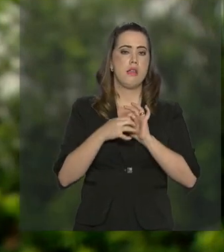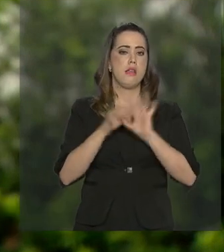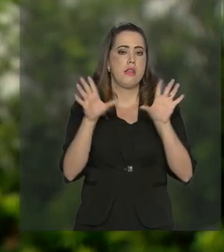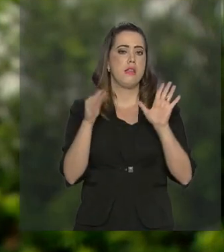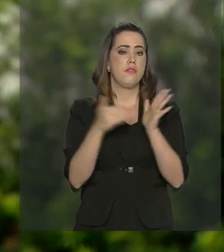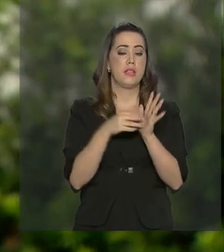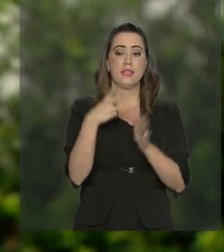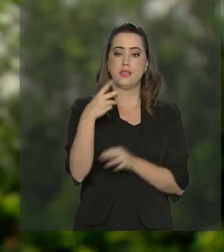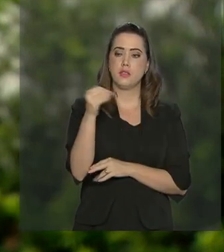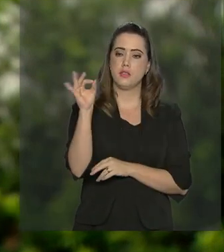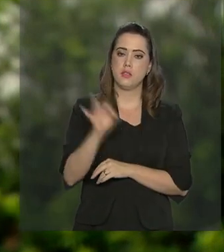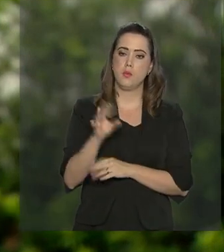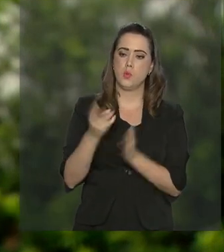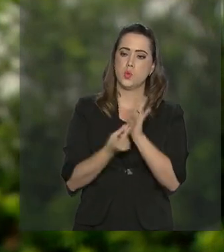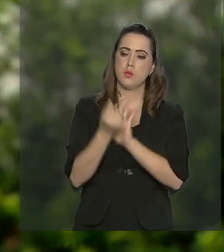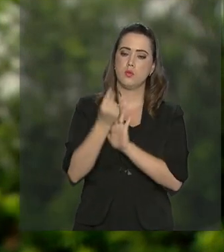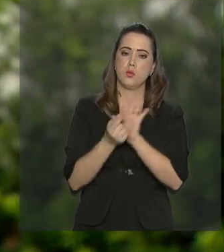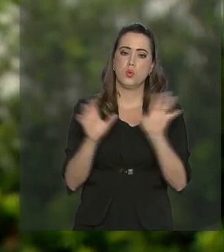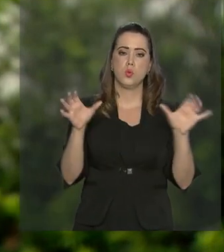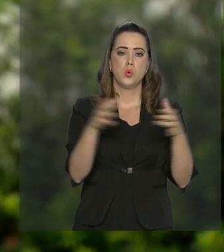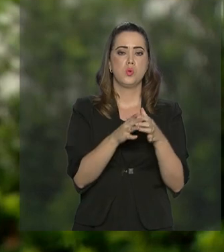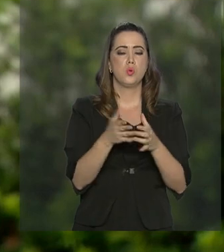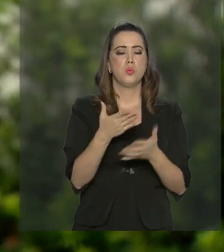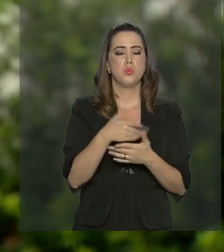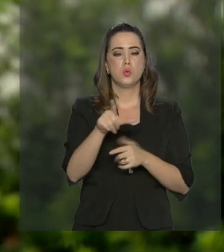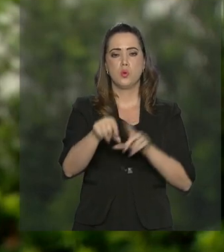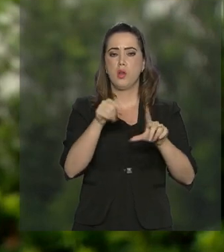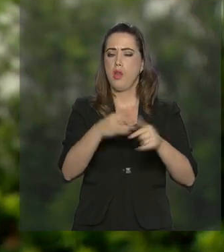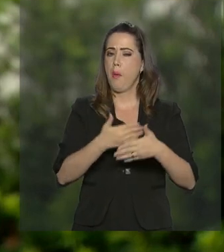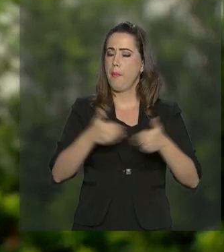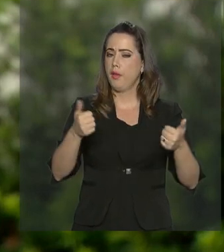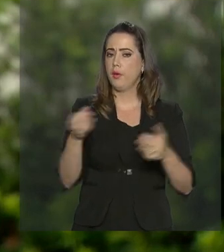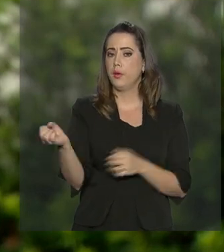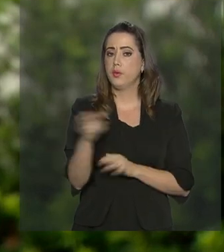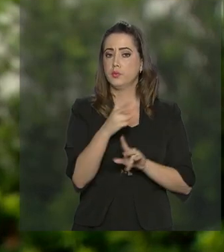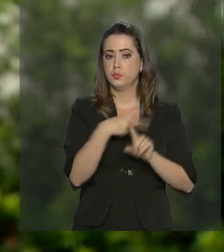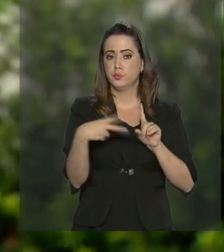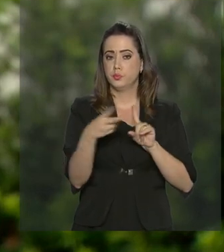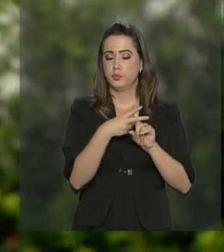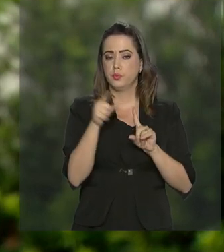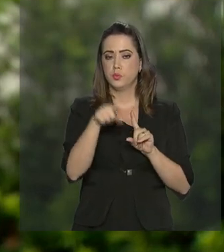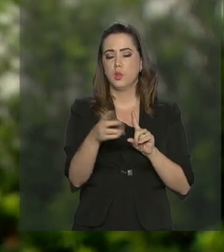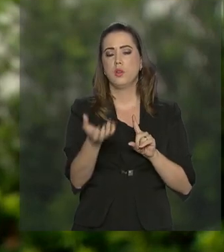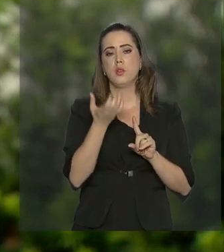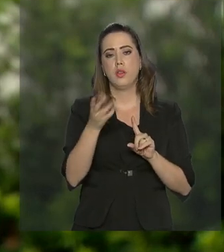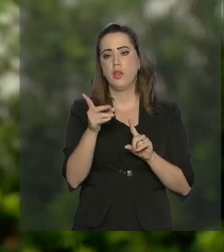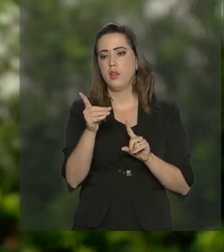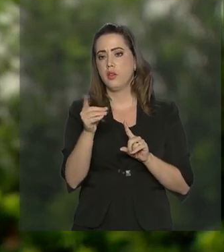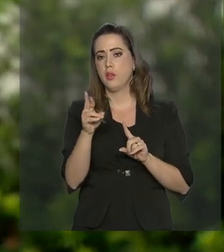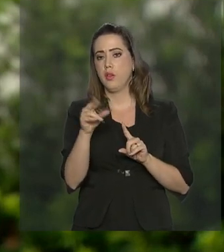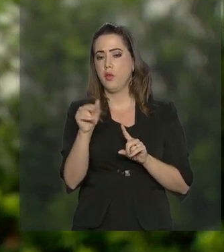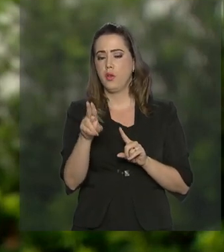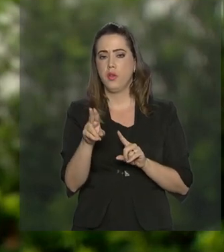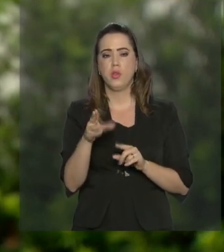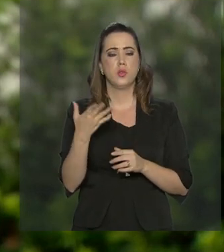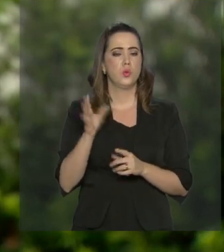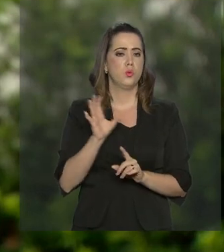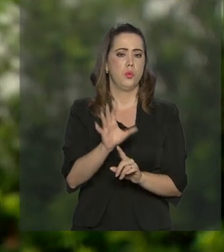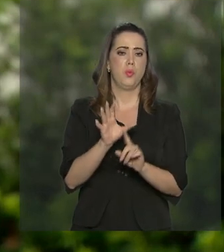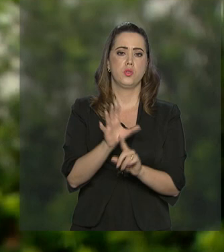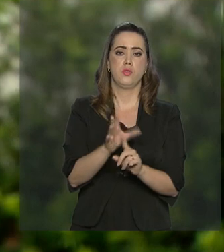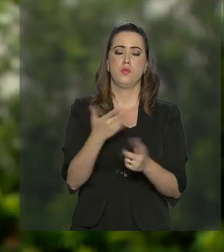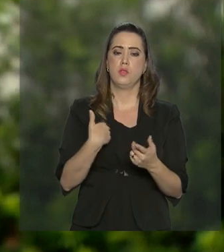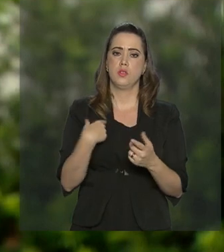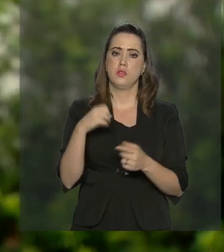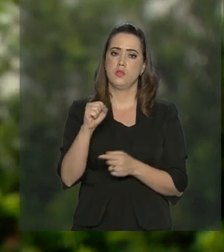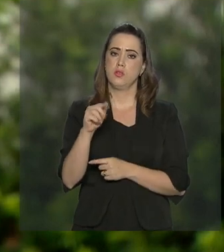até 30% do orçamento nas áreas que julgar prioritárias. A nova Previdência prevê que a DRU deixe de incidir sobre